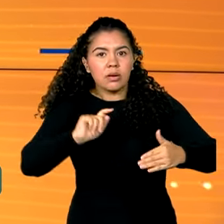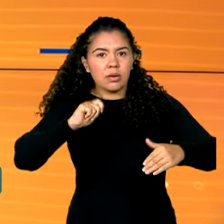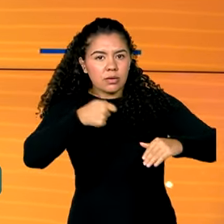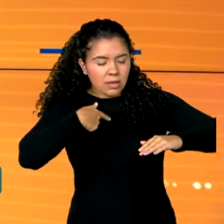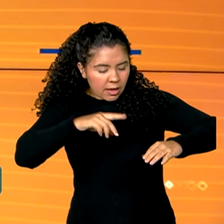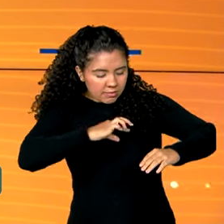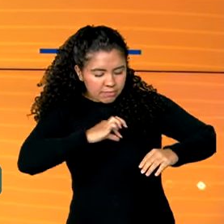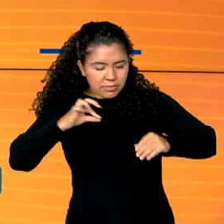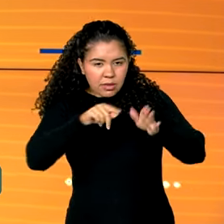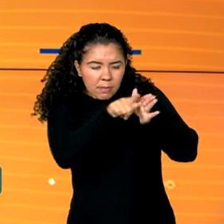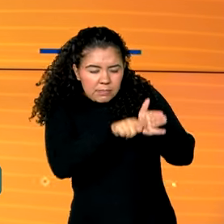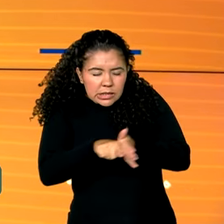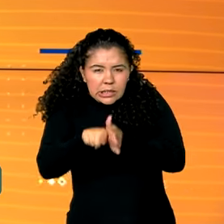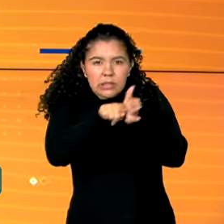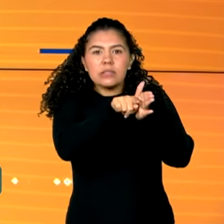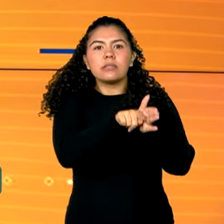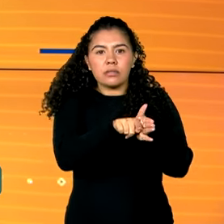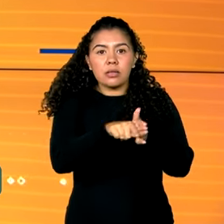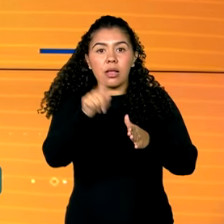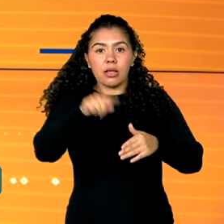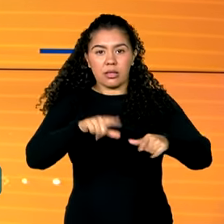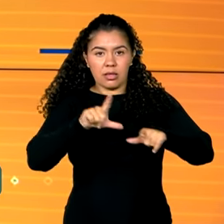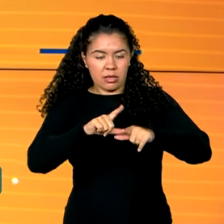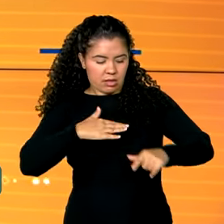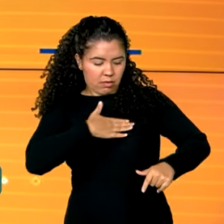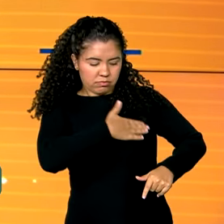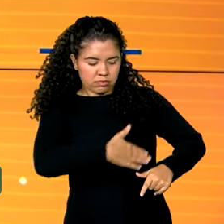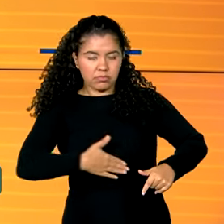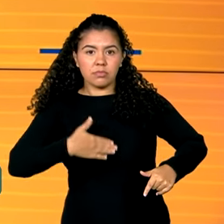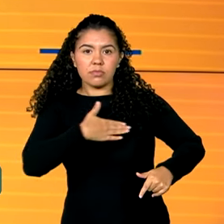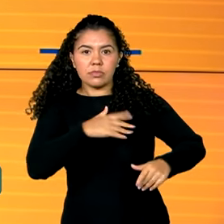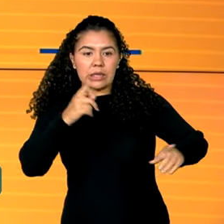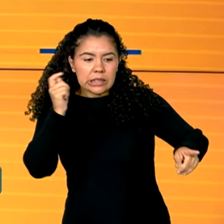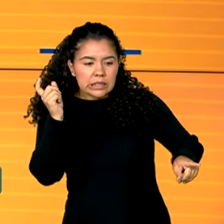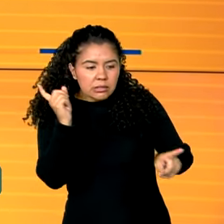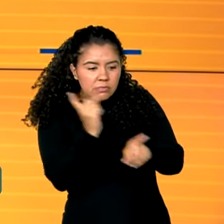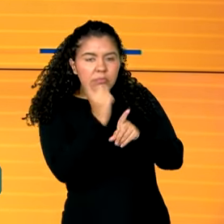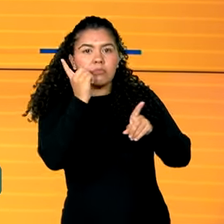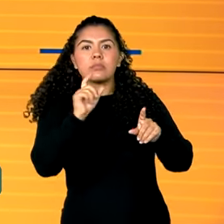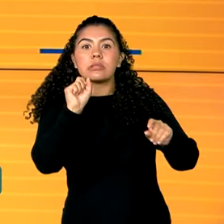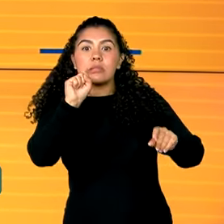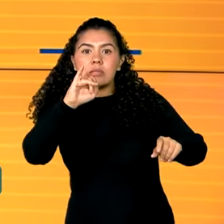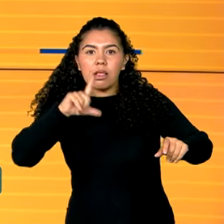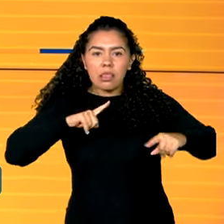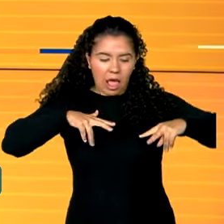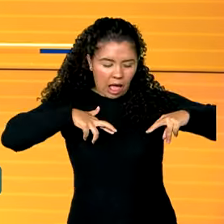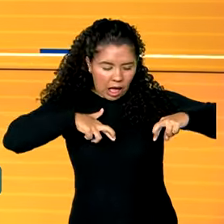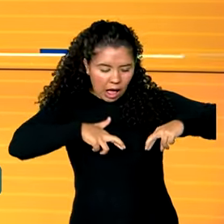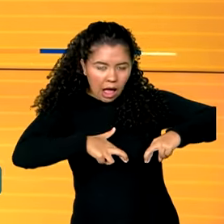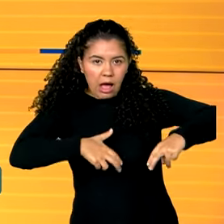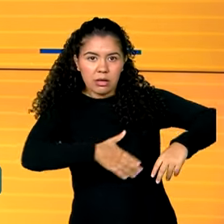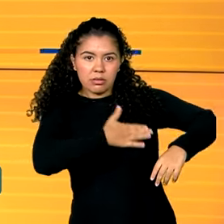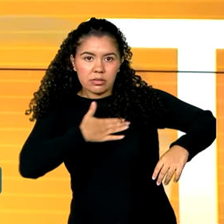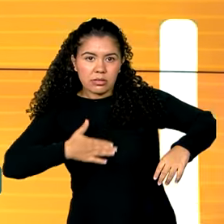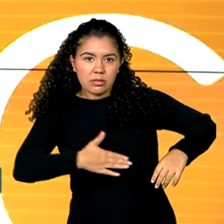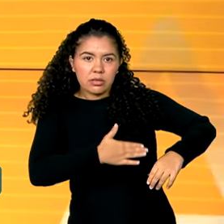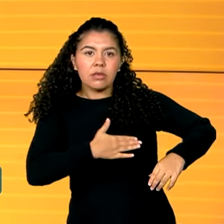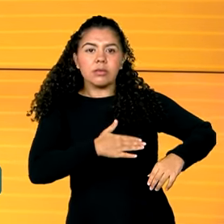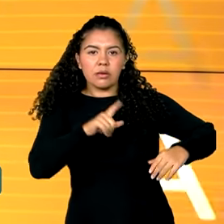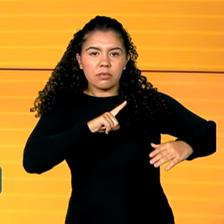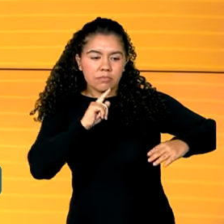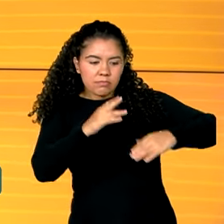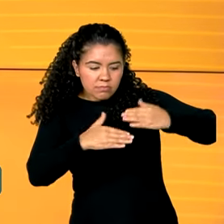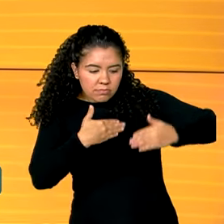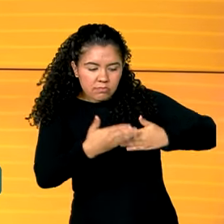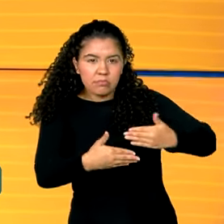realizada com o auxílio de um mamógrafo, permite a identificação de lesões mamárias muito pequenas e visíveis apenas durante a